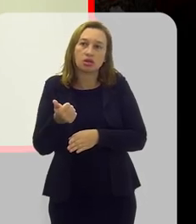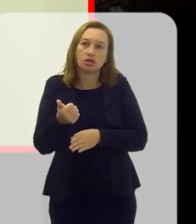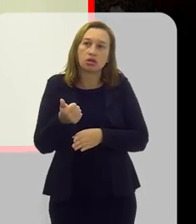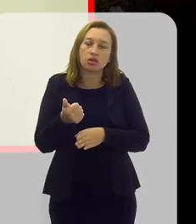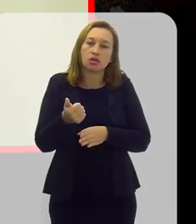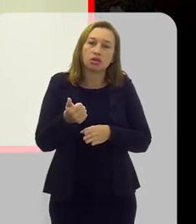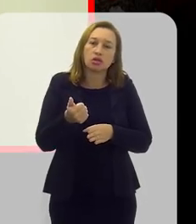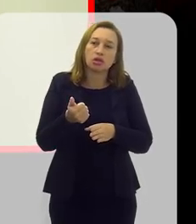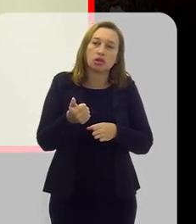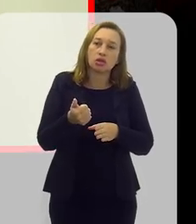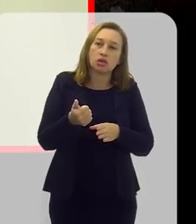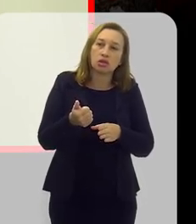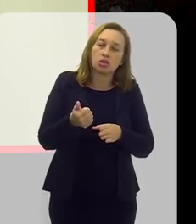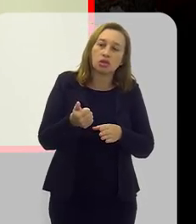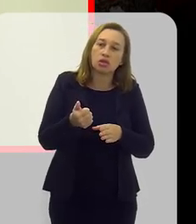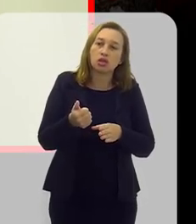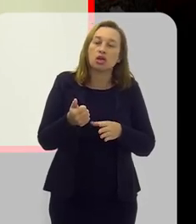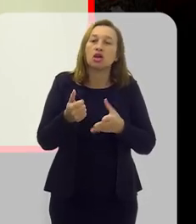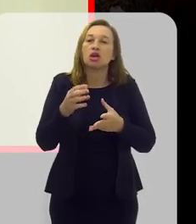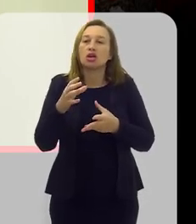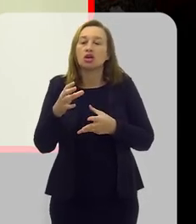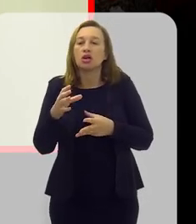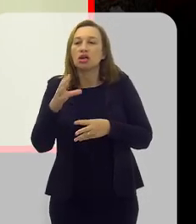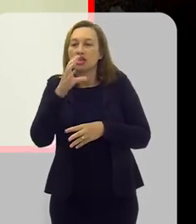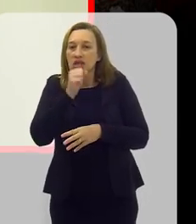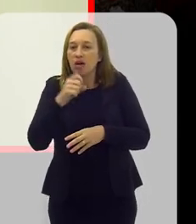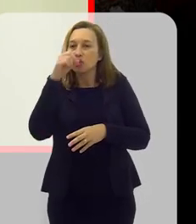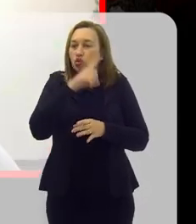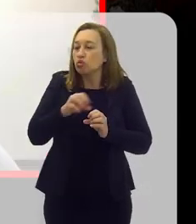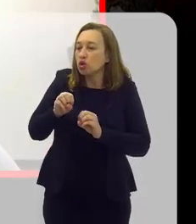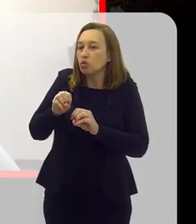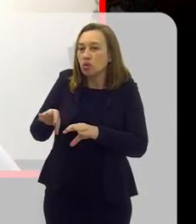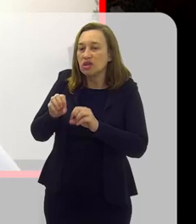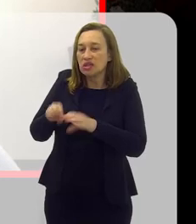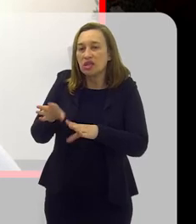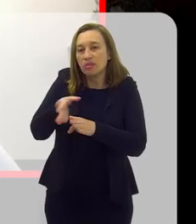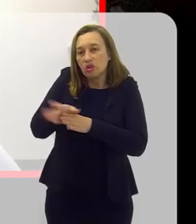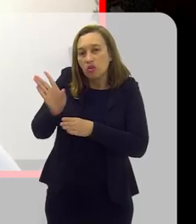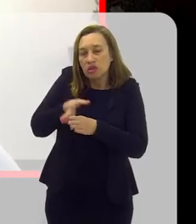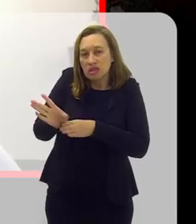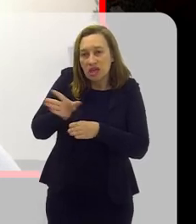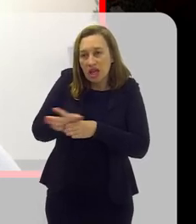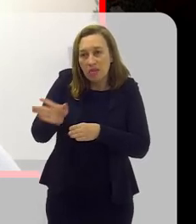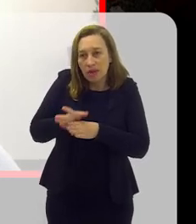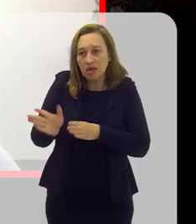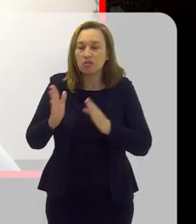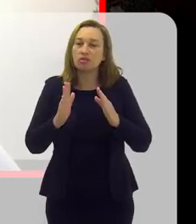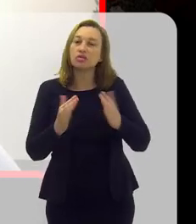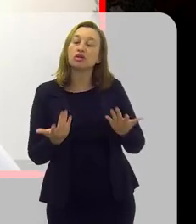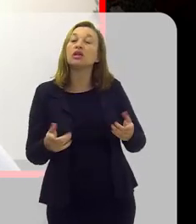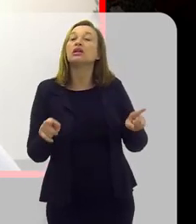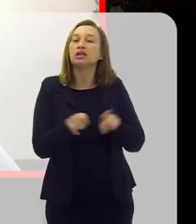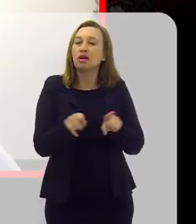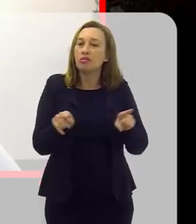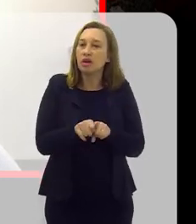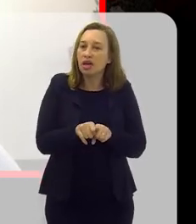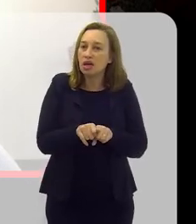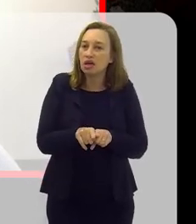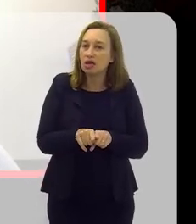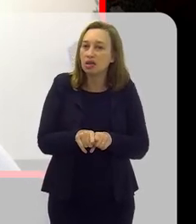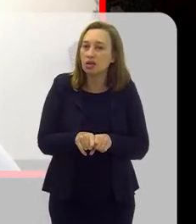programas, muitas vezes de final de semana, para ajudar na escovação dentária e no uso do fio dental, e também na